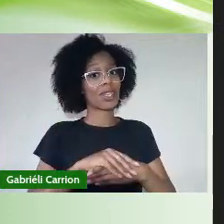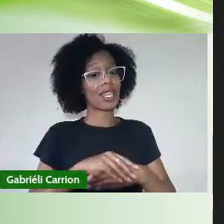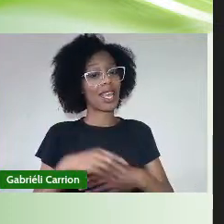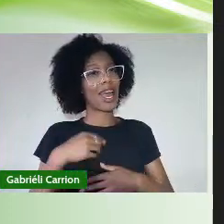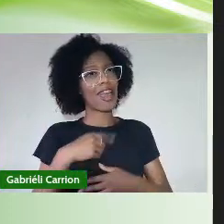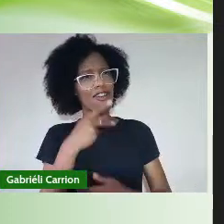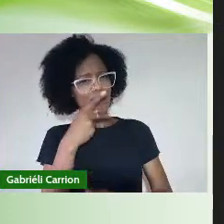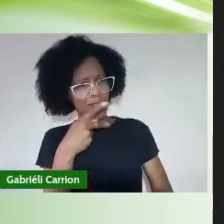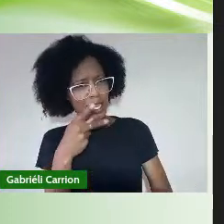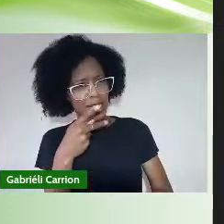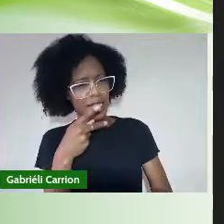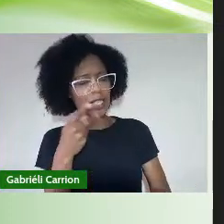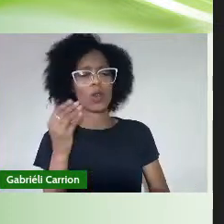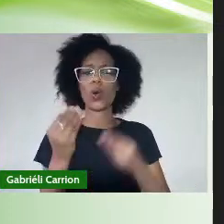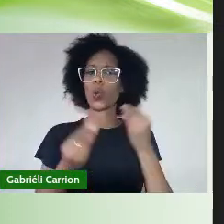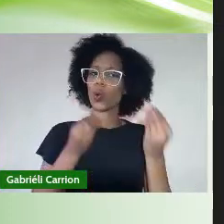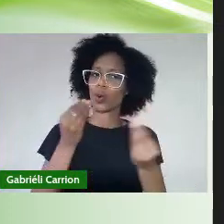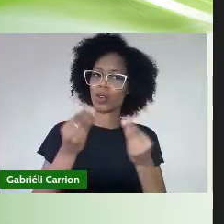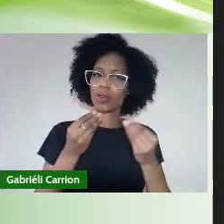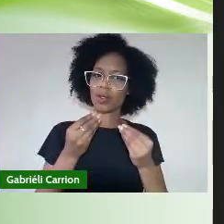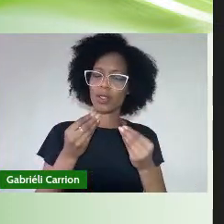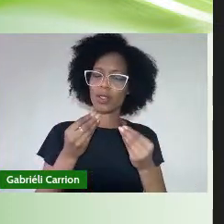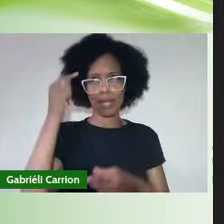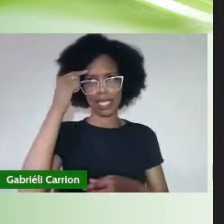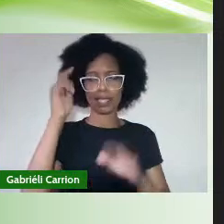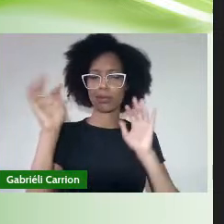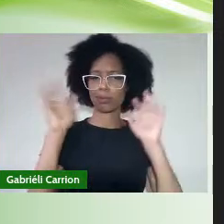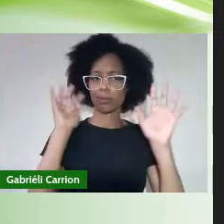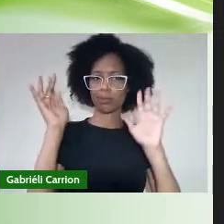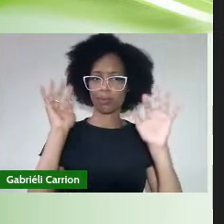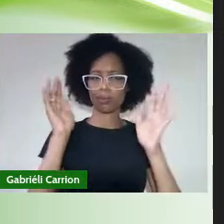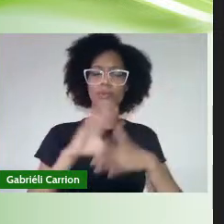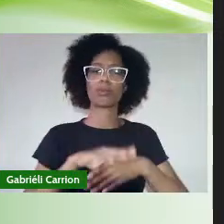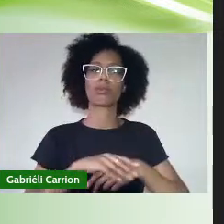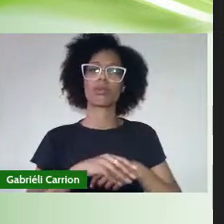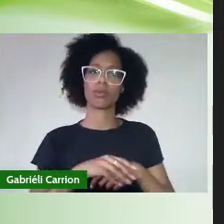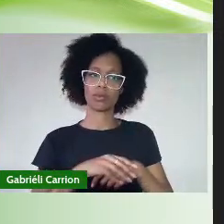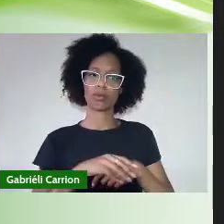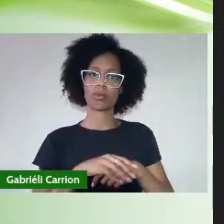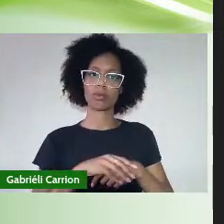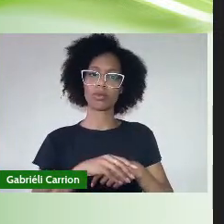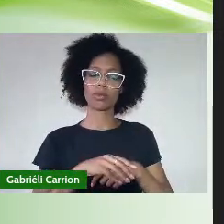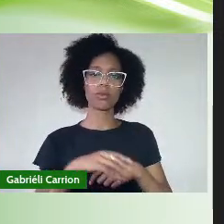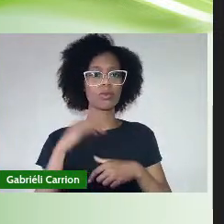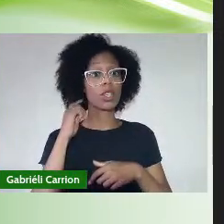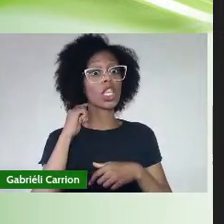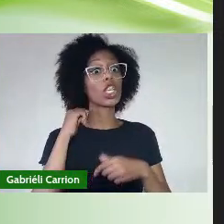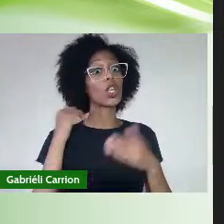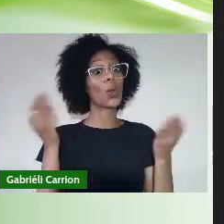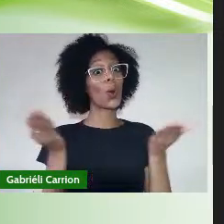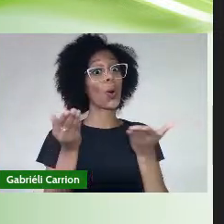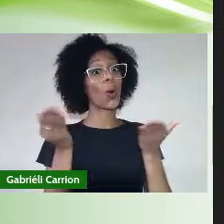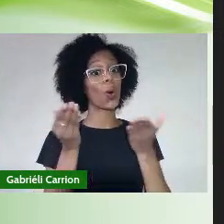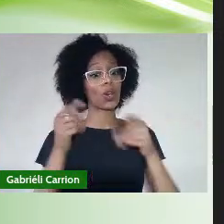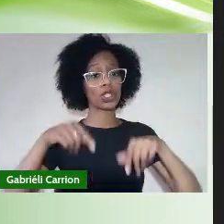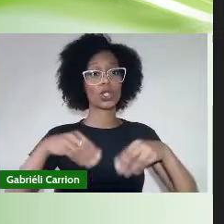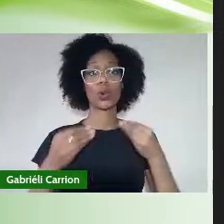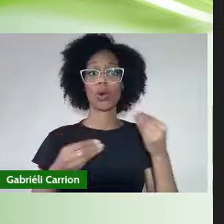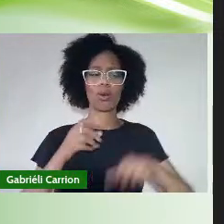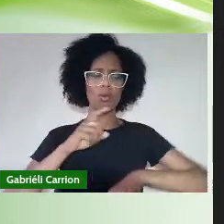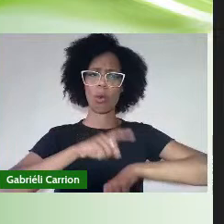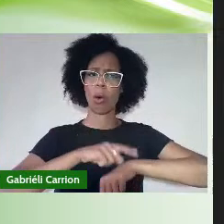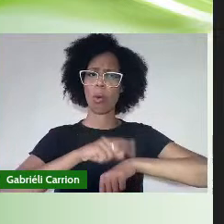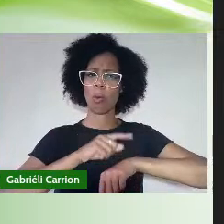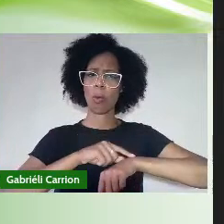Seguindo A seguinte Lógica De que Hoje Estamos vivendo Um momento Histórico E